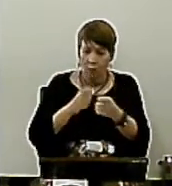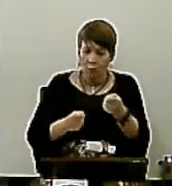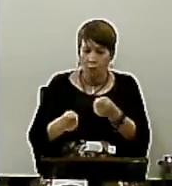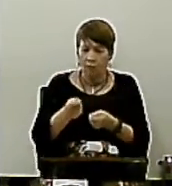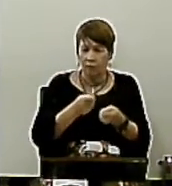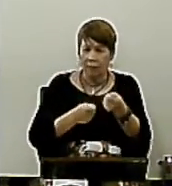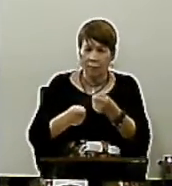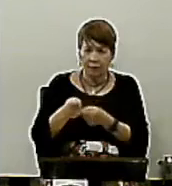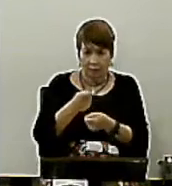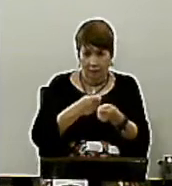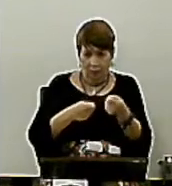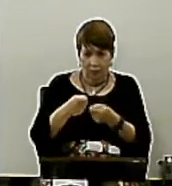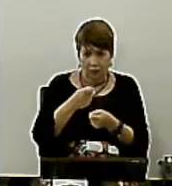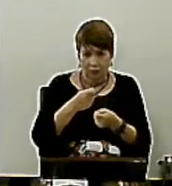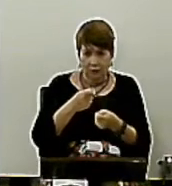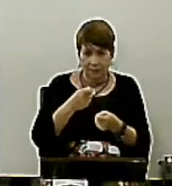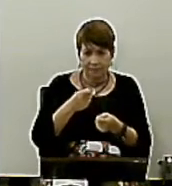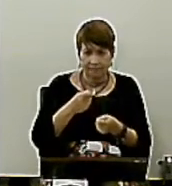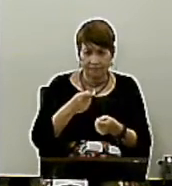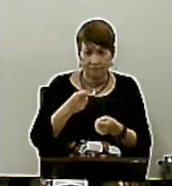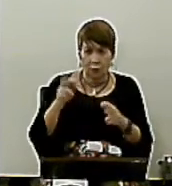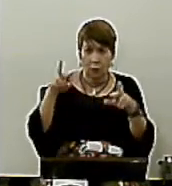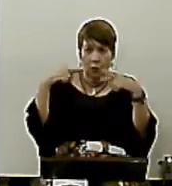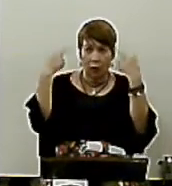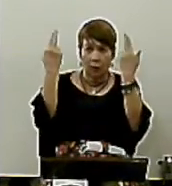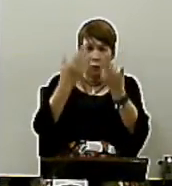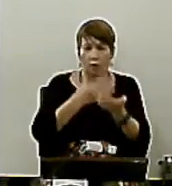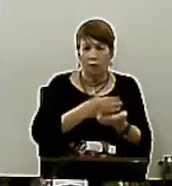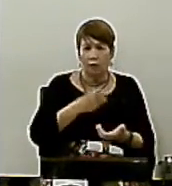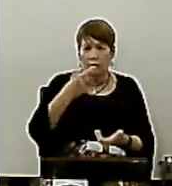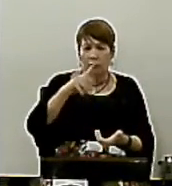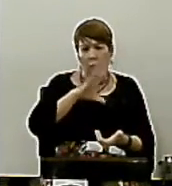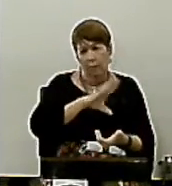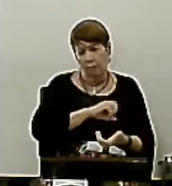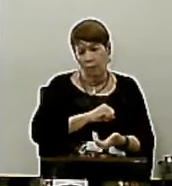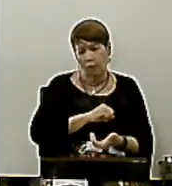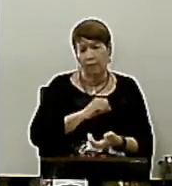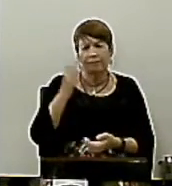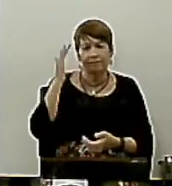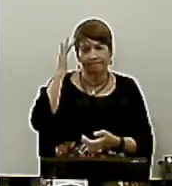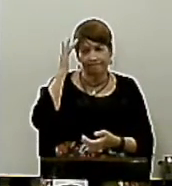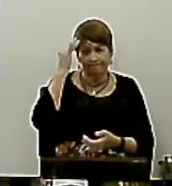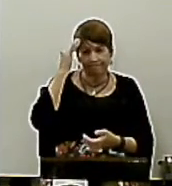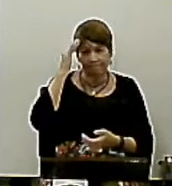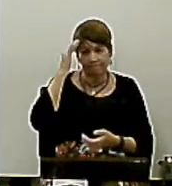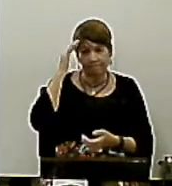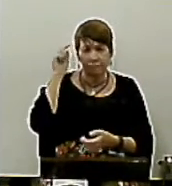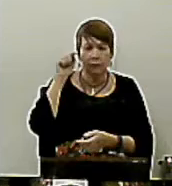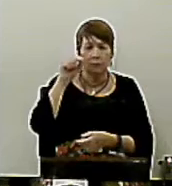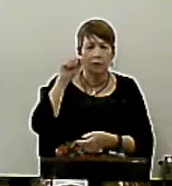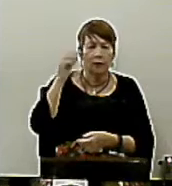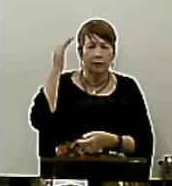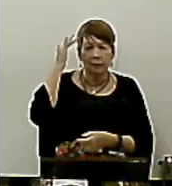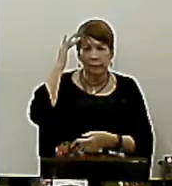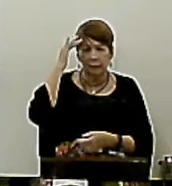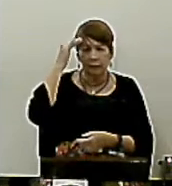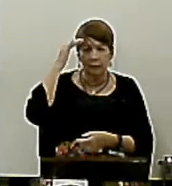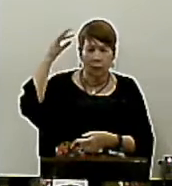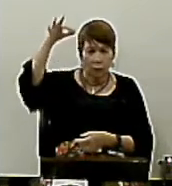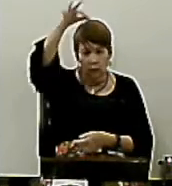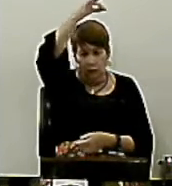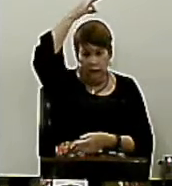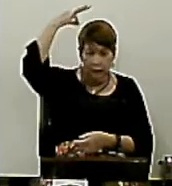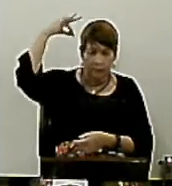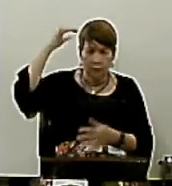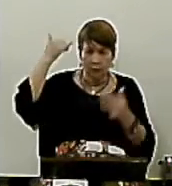filho Do seu amor Entenda isso Para que você Possa entender O que o Espírito Quer